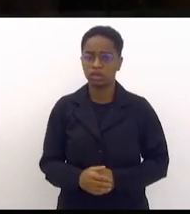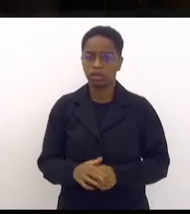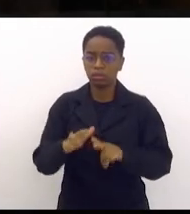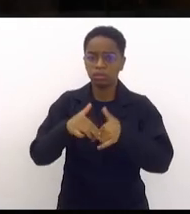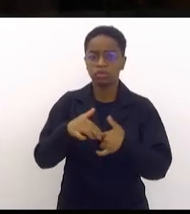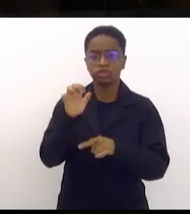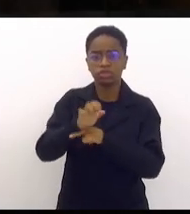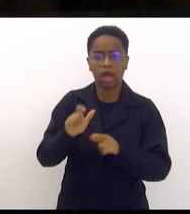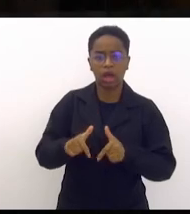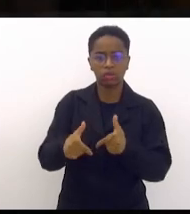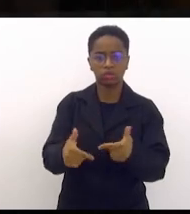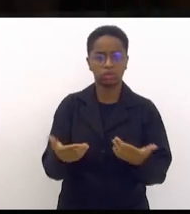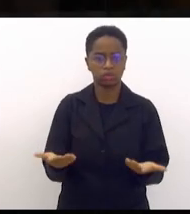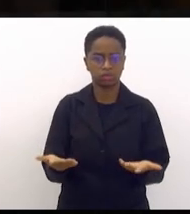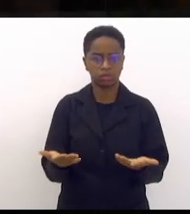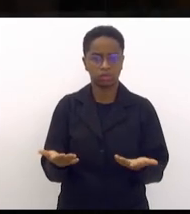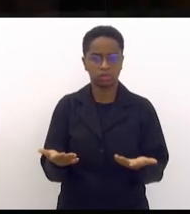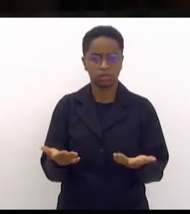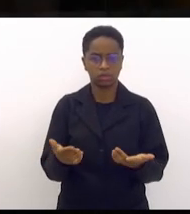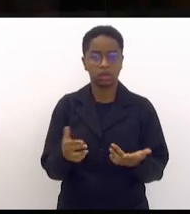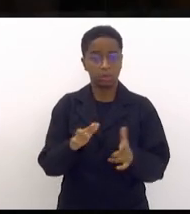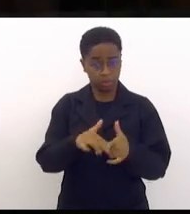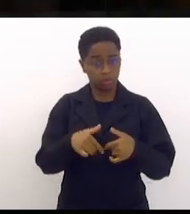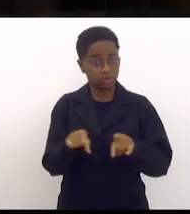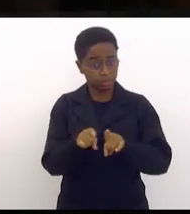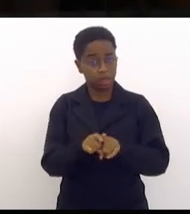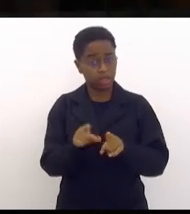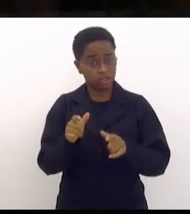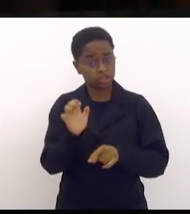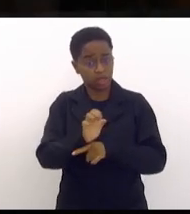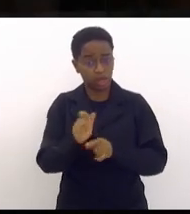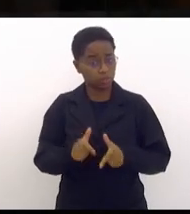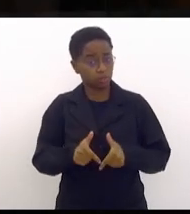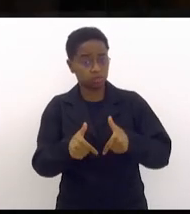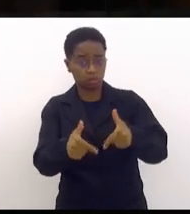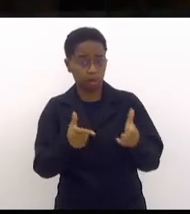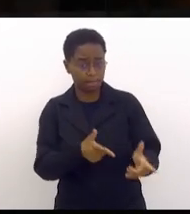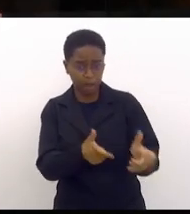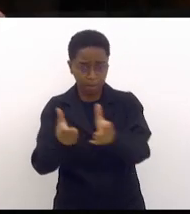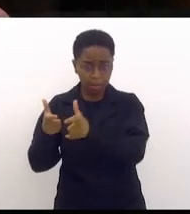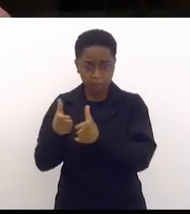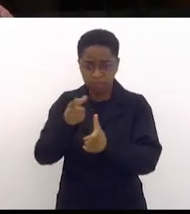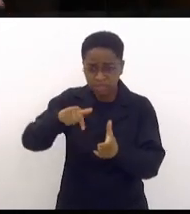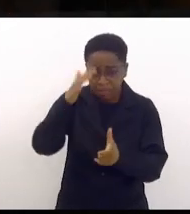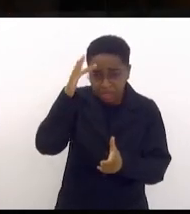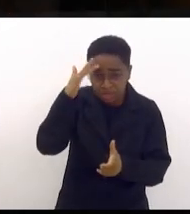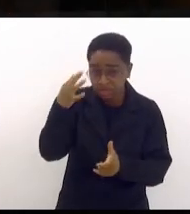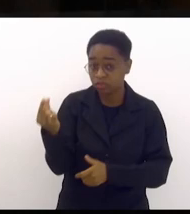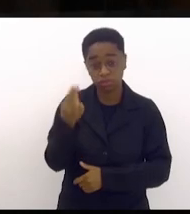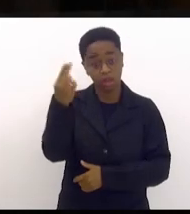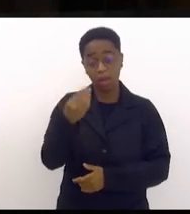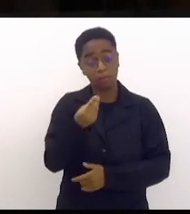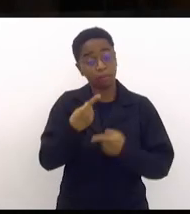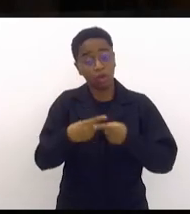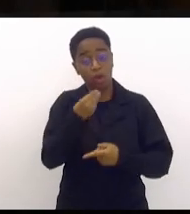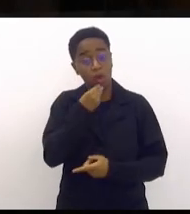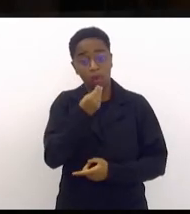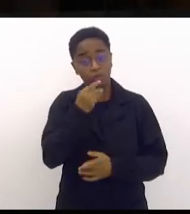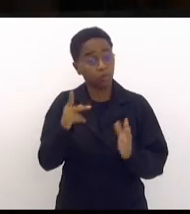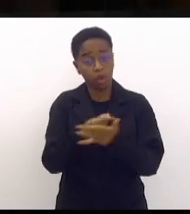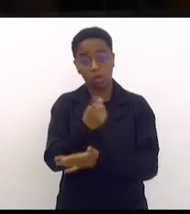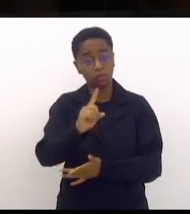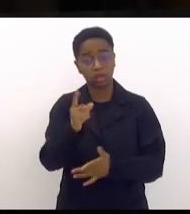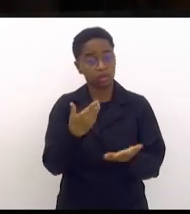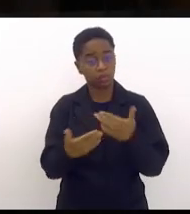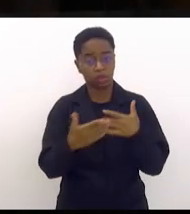Estado, do braço armado também do Estado? Ninguém imagina isso, porque é óbvio, isso não acontece